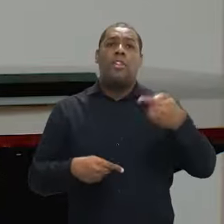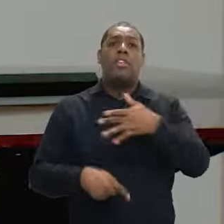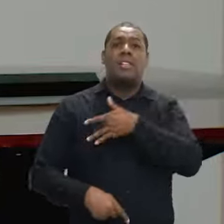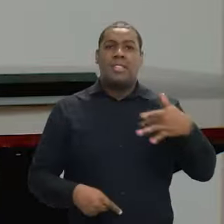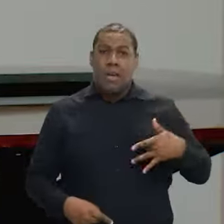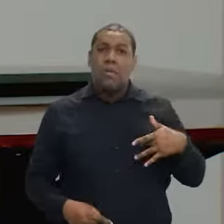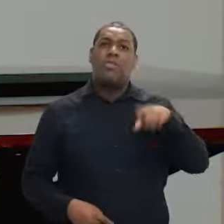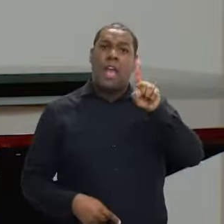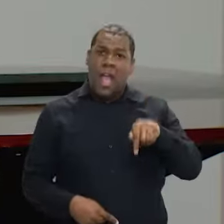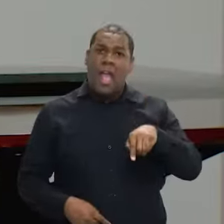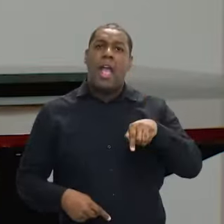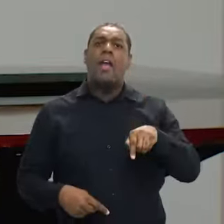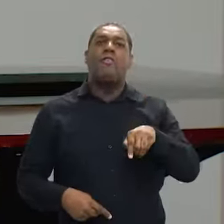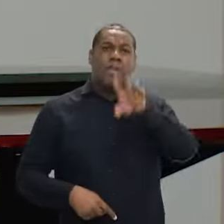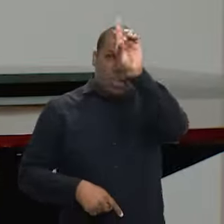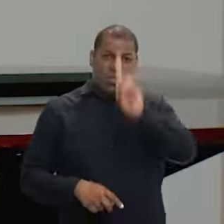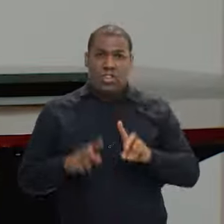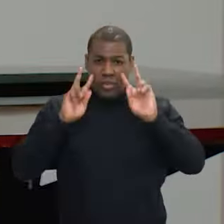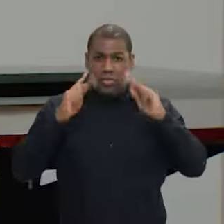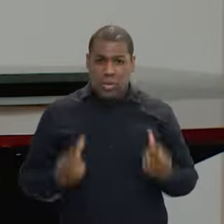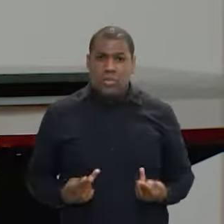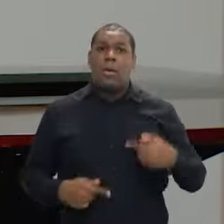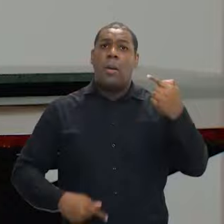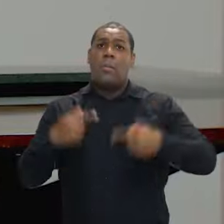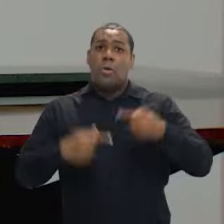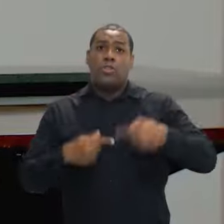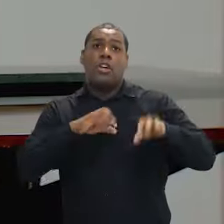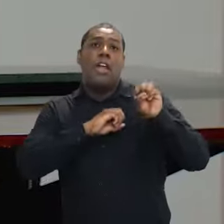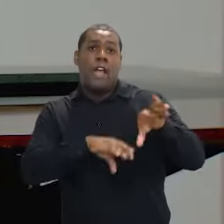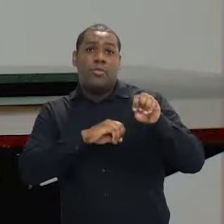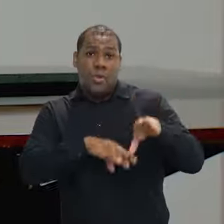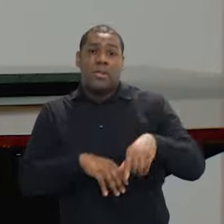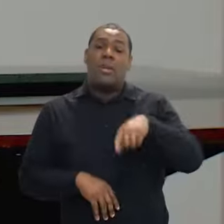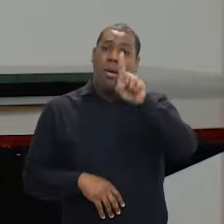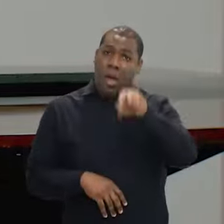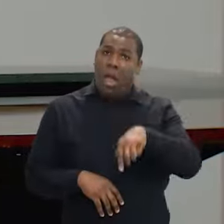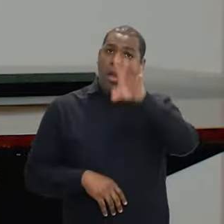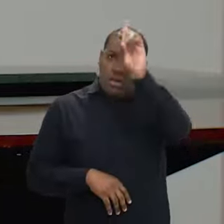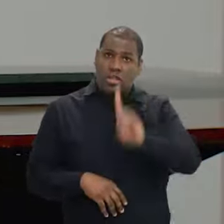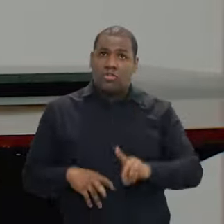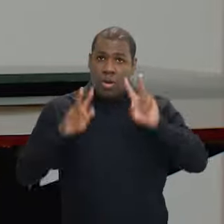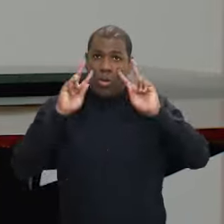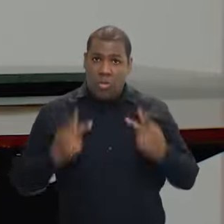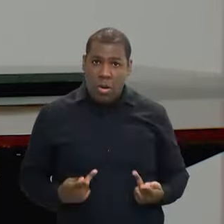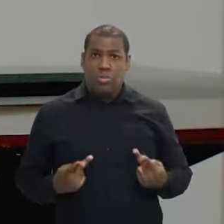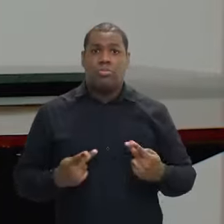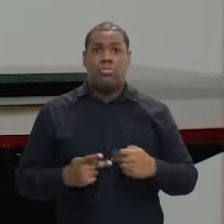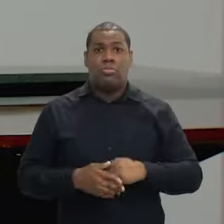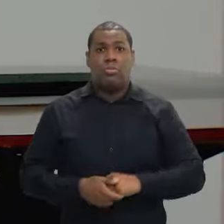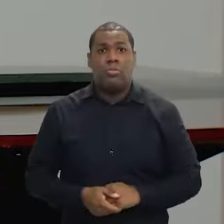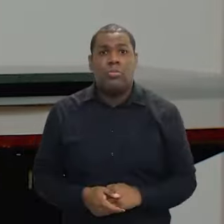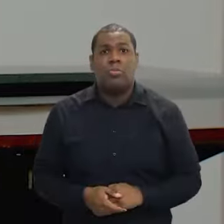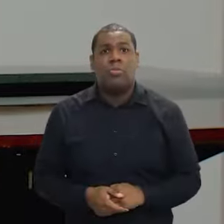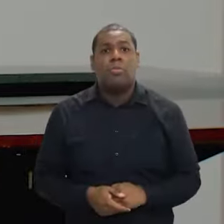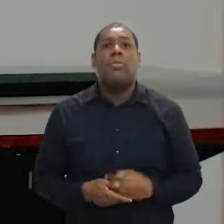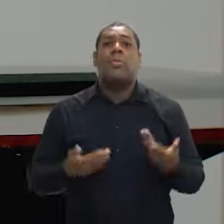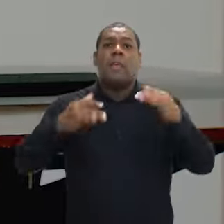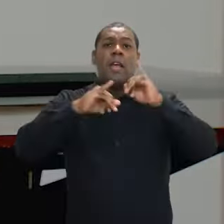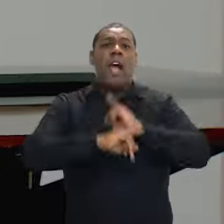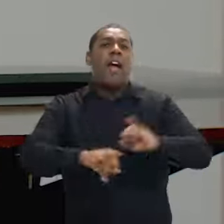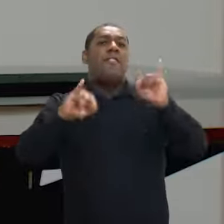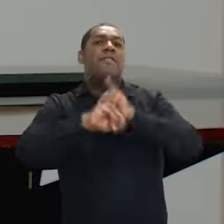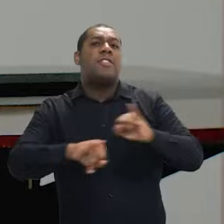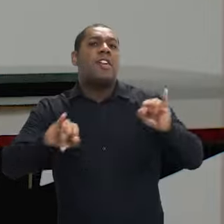de saúde é política de direitos humanos, política de educação é política de direitos humanos. Então, o que a gente tem feito isso é consolidar